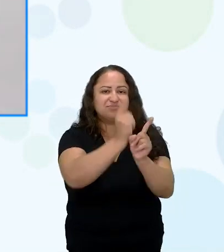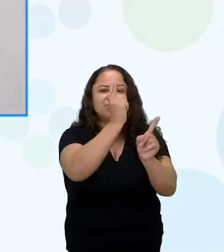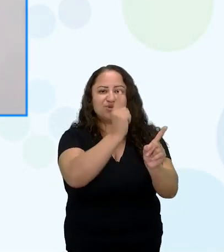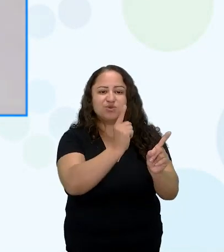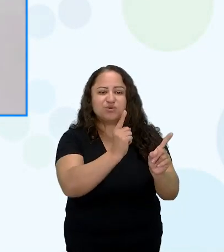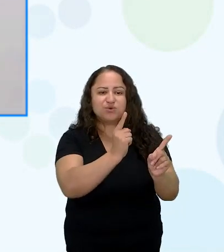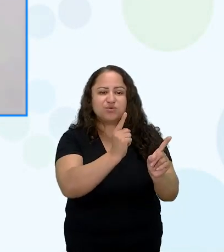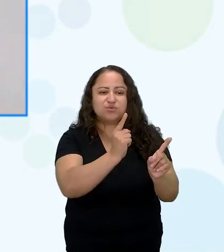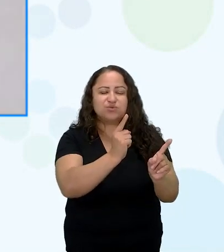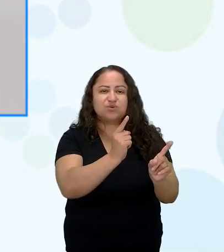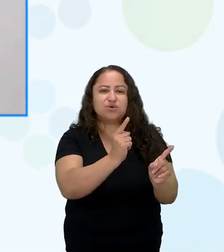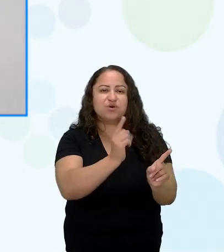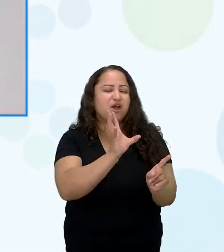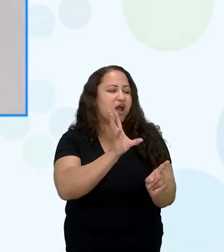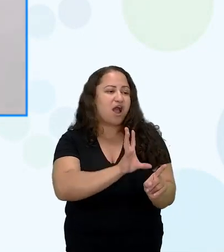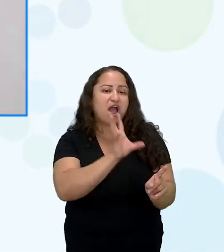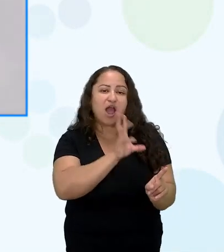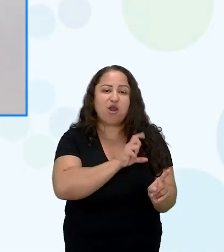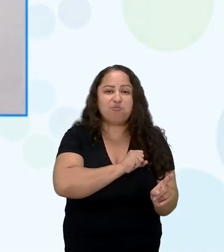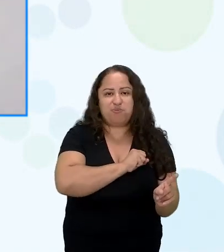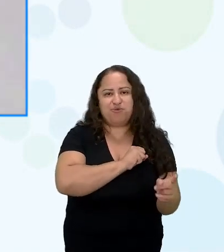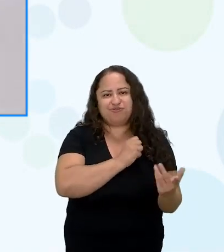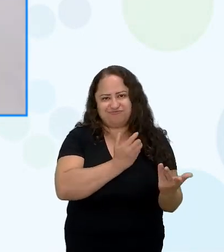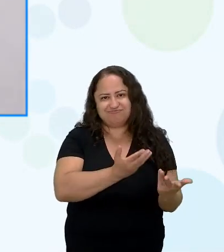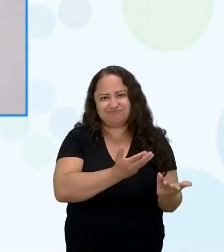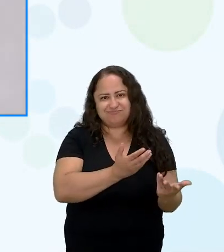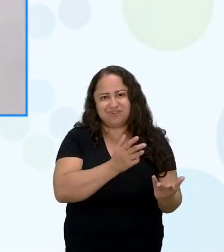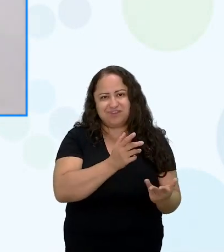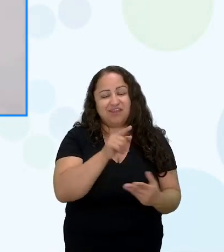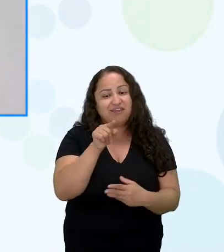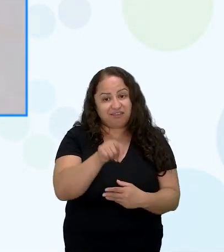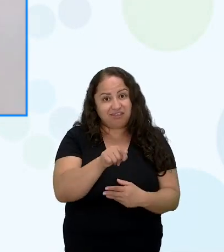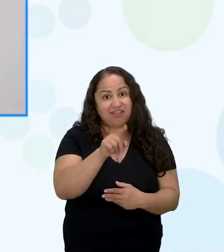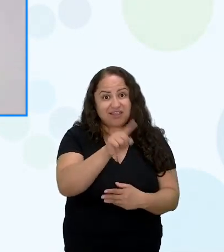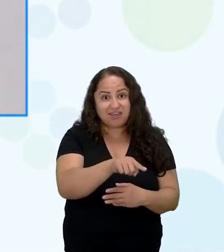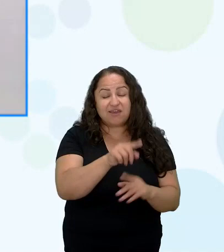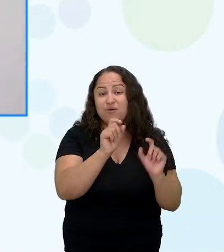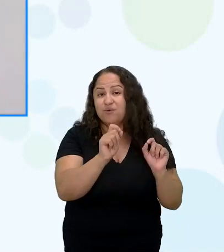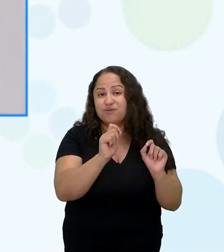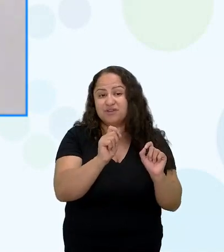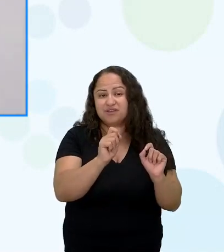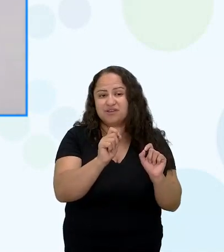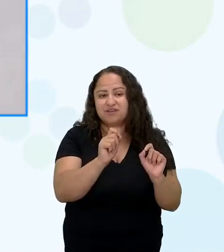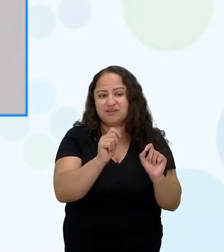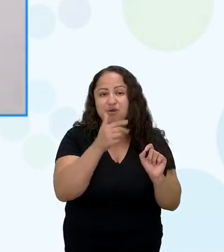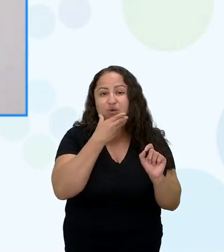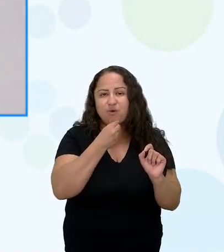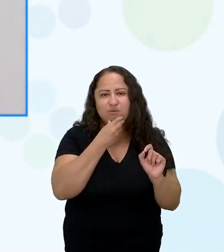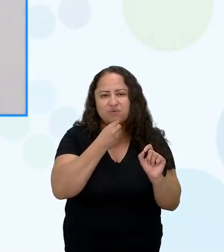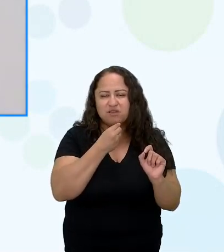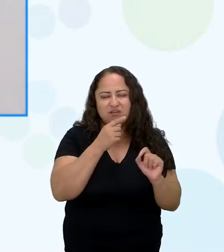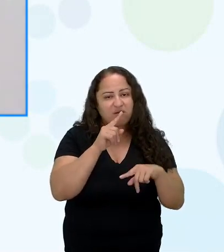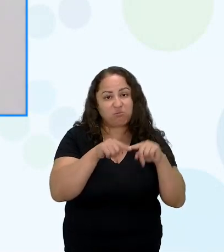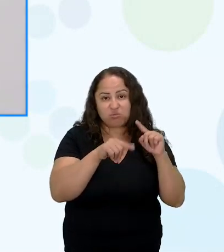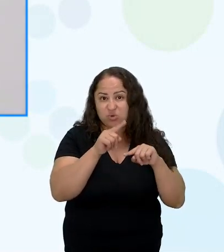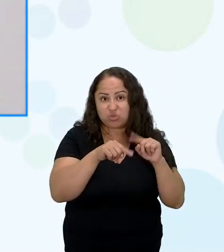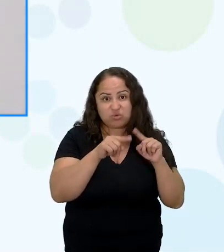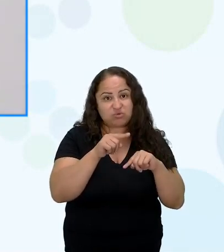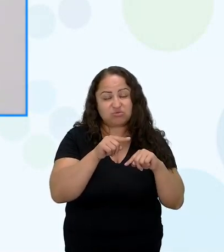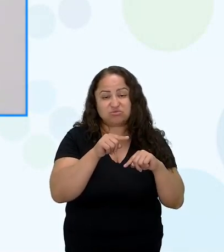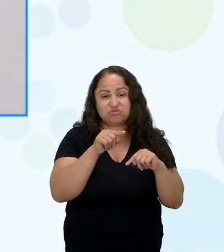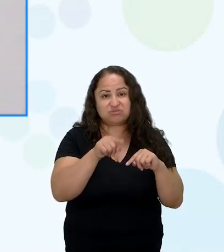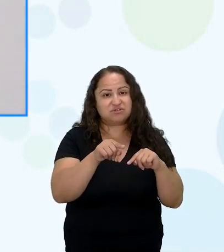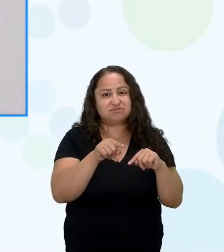esse amor dela e ele era como fosse um produto escravizado